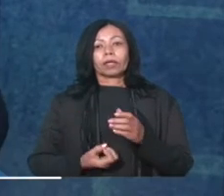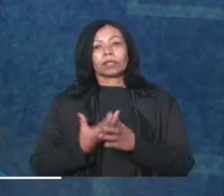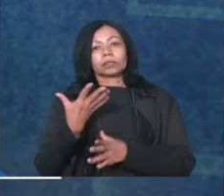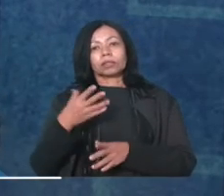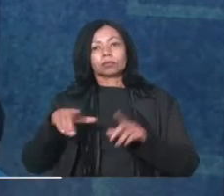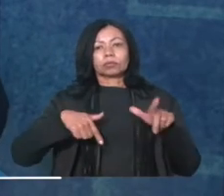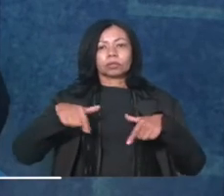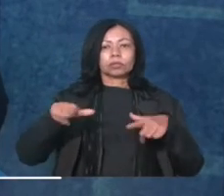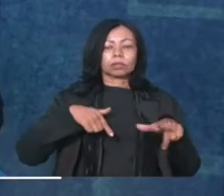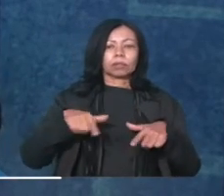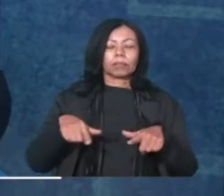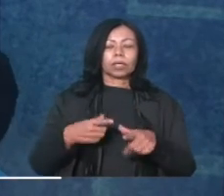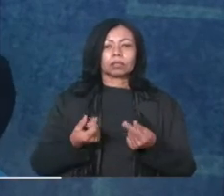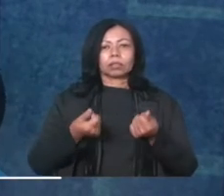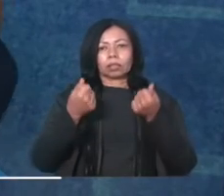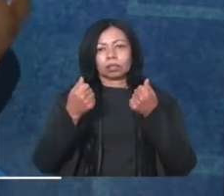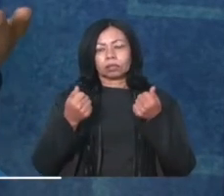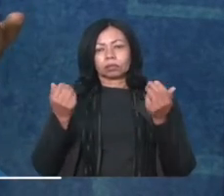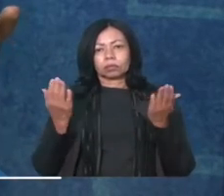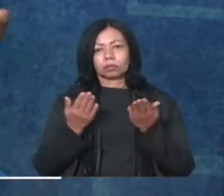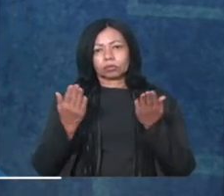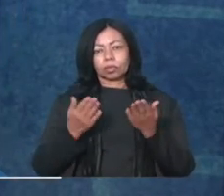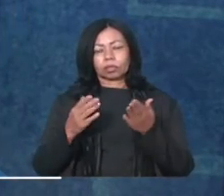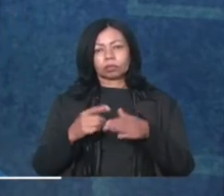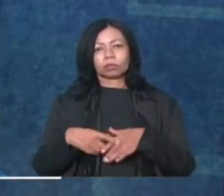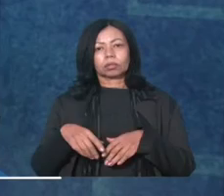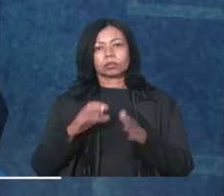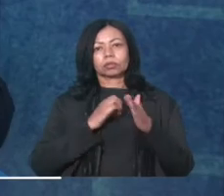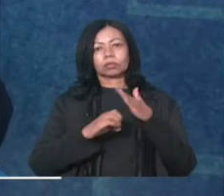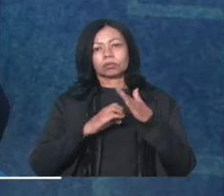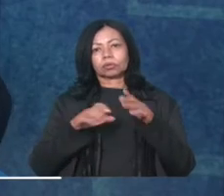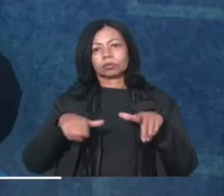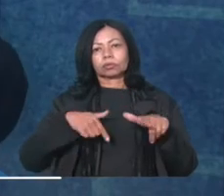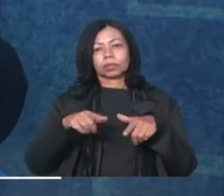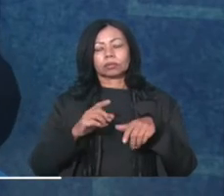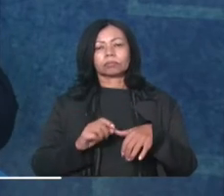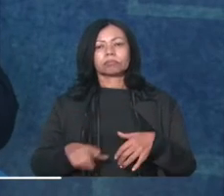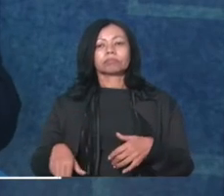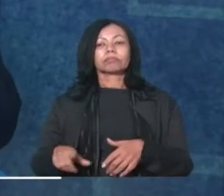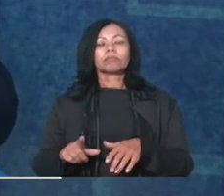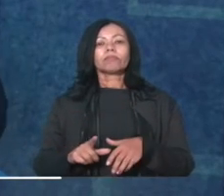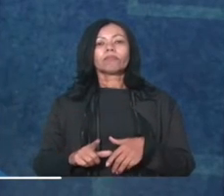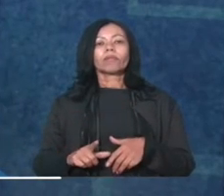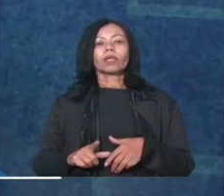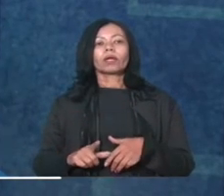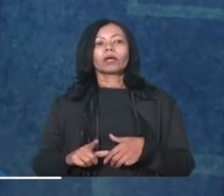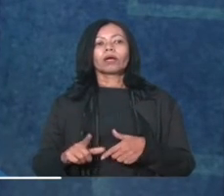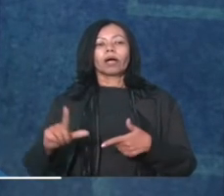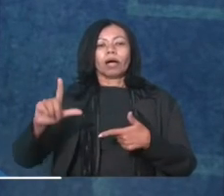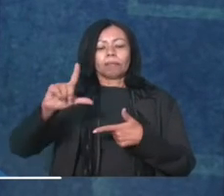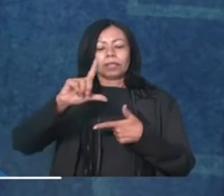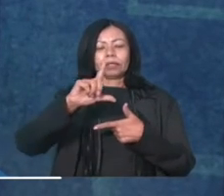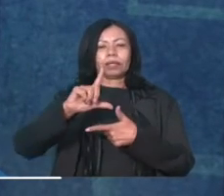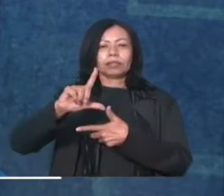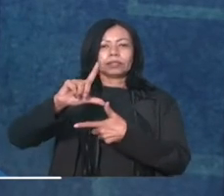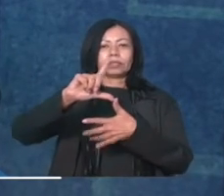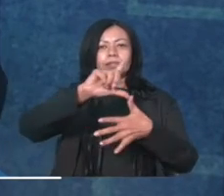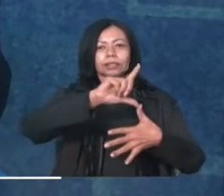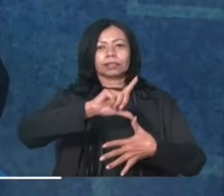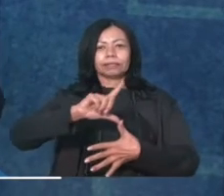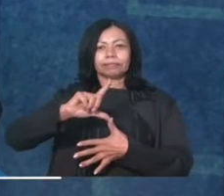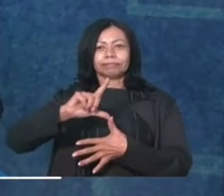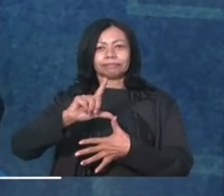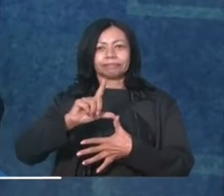emprego e renda, ainda mais com a questão do nosso polo industrial, que é o maior da América Latina. Mas precisamos rever essa situação.